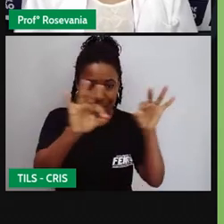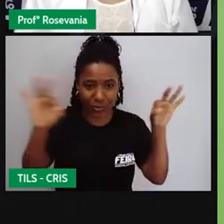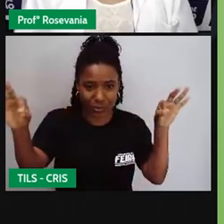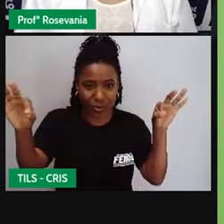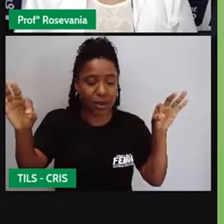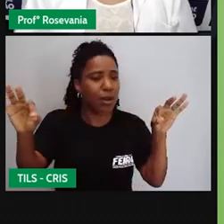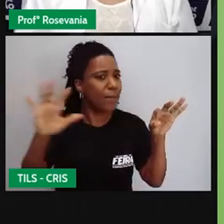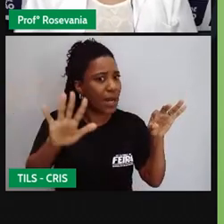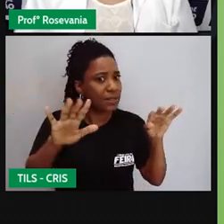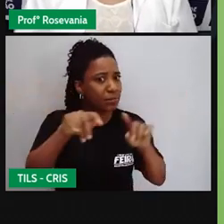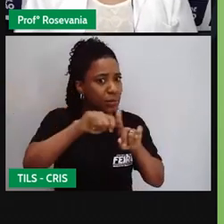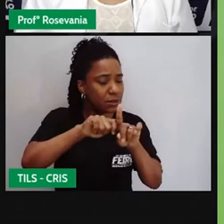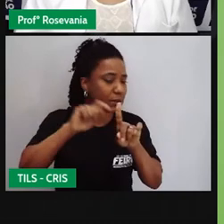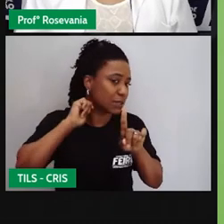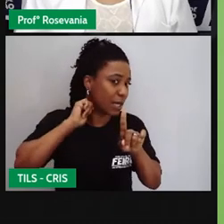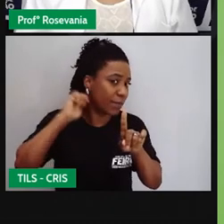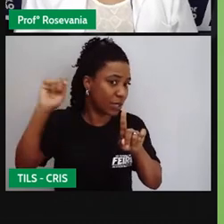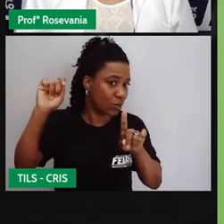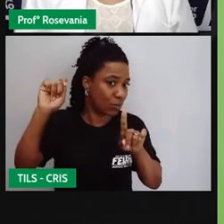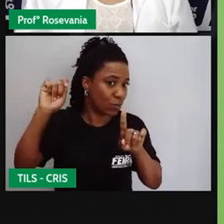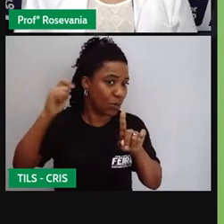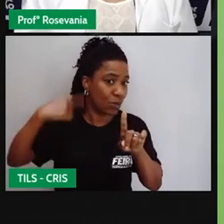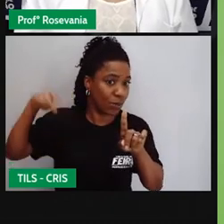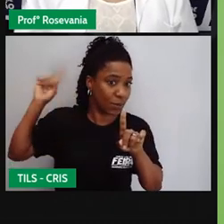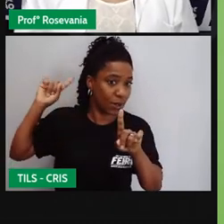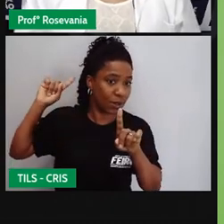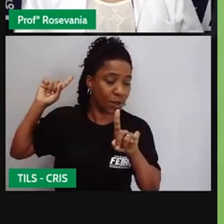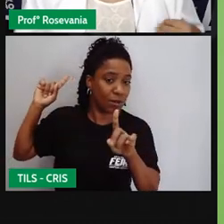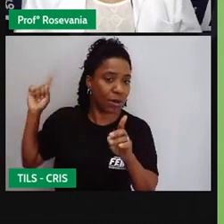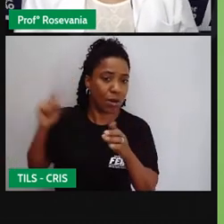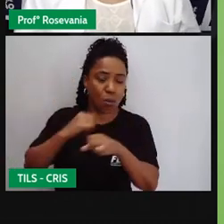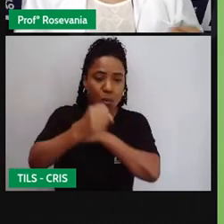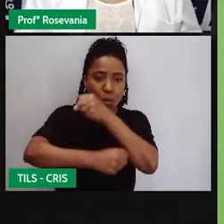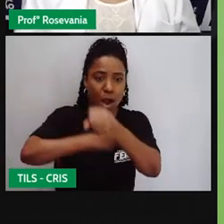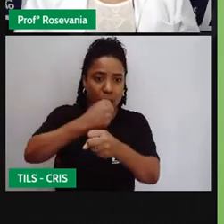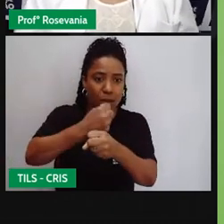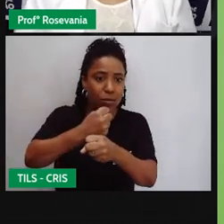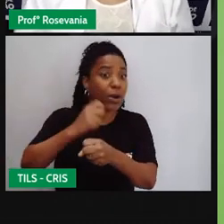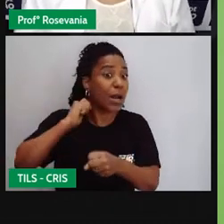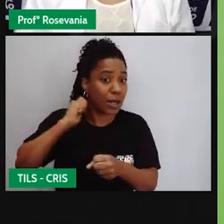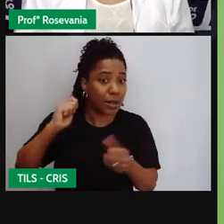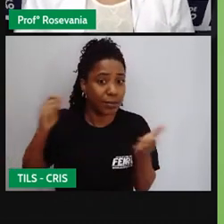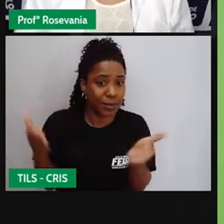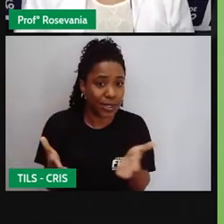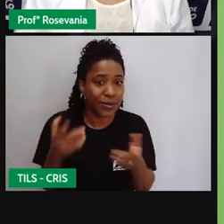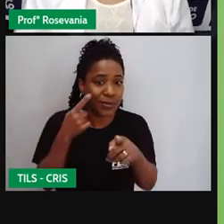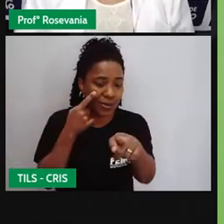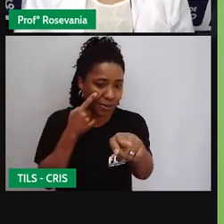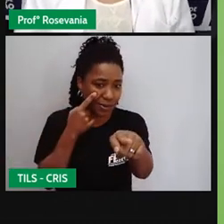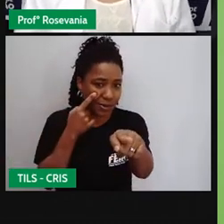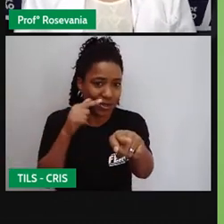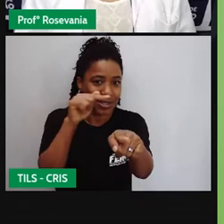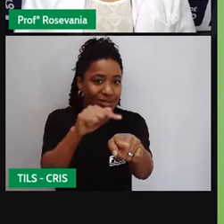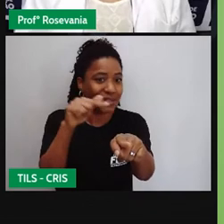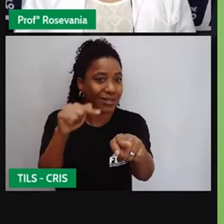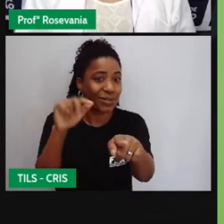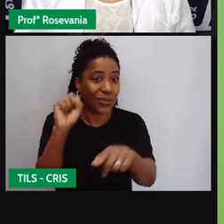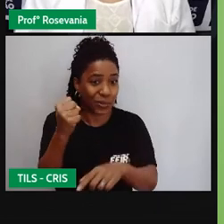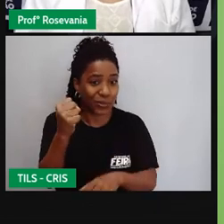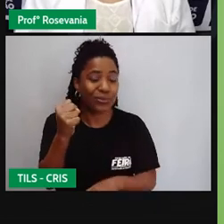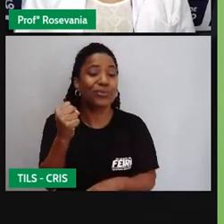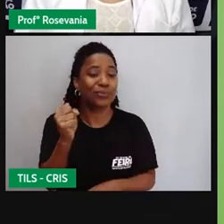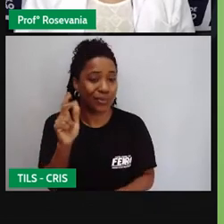passado para abril desse ano aumentou 45%, e já foi para 778 quilômetros quadrados de